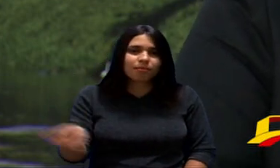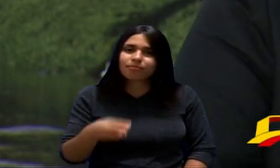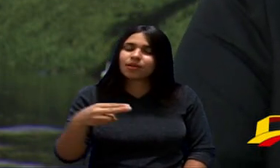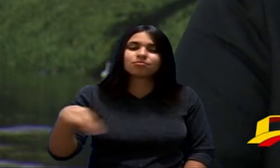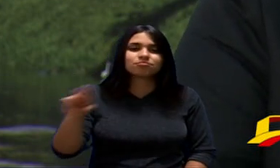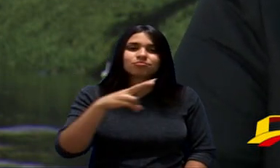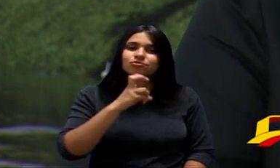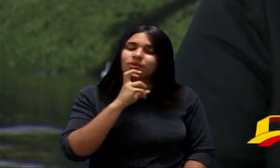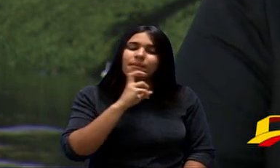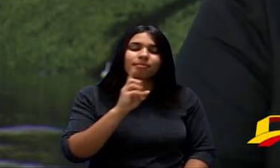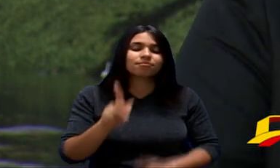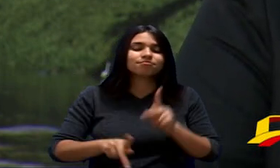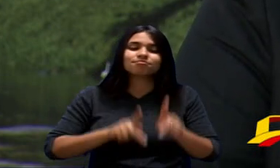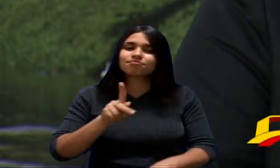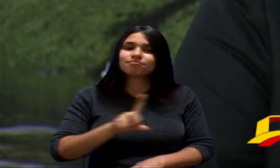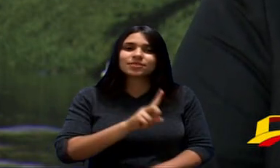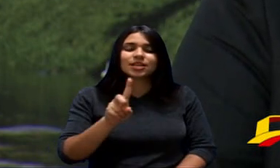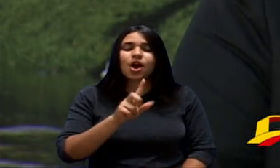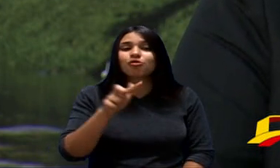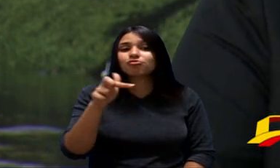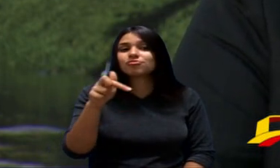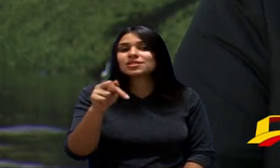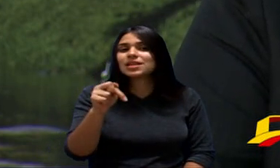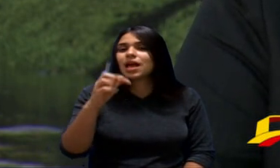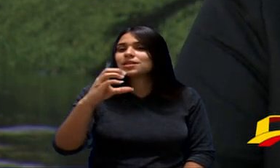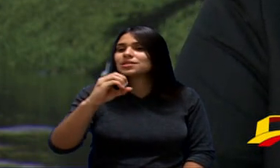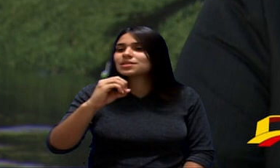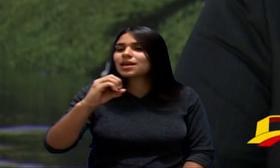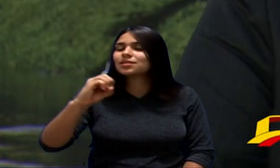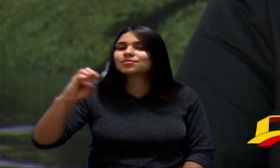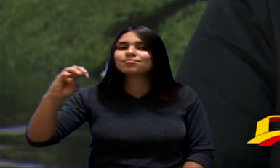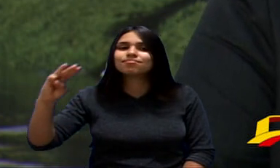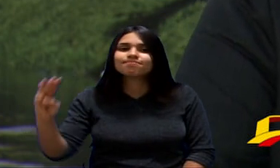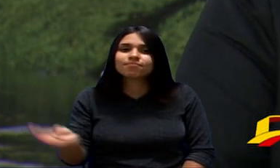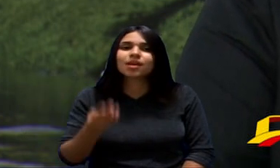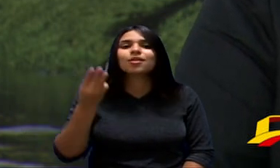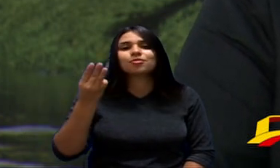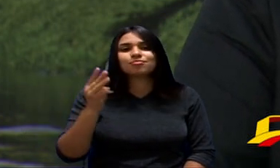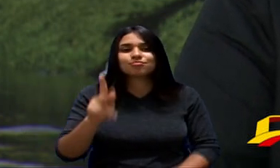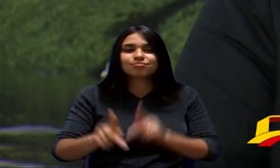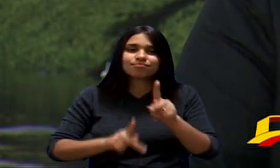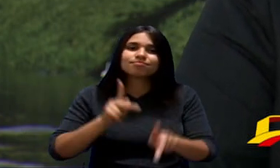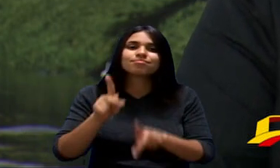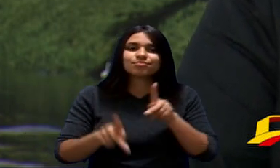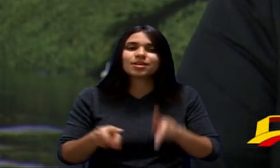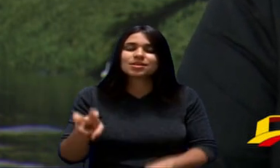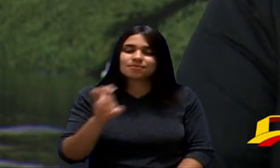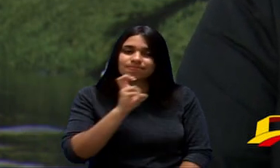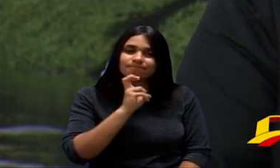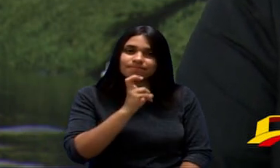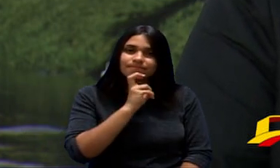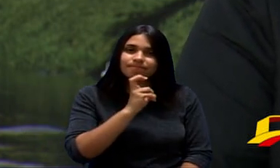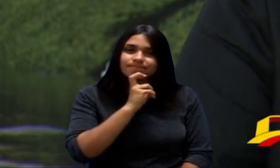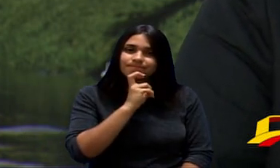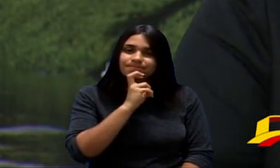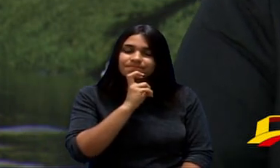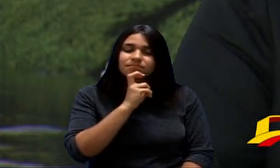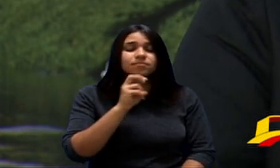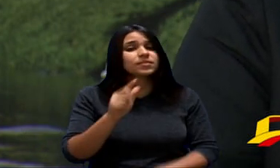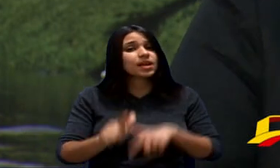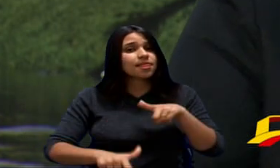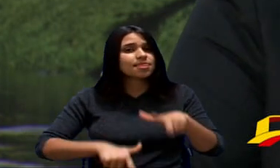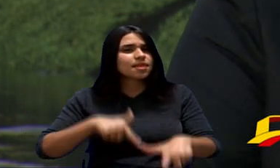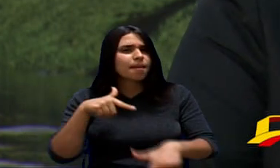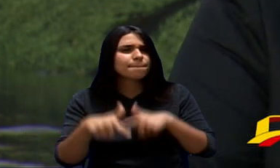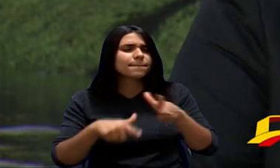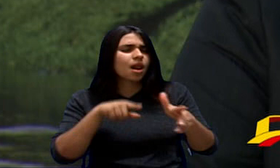todos Para os 700 mil Sorocabanos E para todos Aqui Que Necessitam Do que A gente Aqui Faz Que É Trabalhar